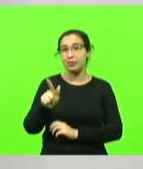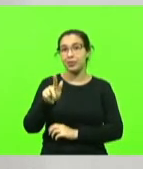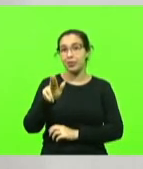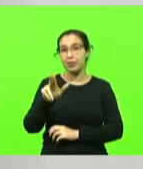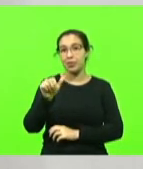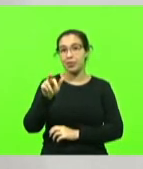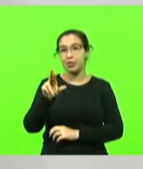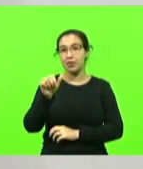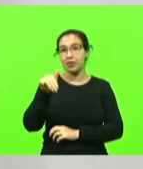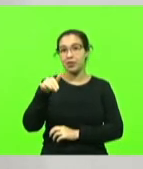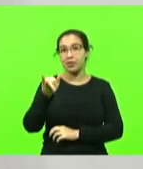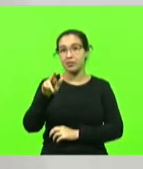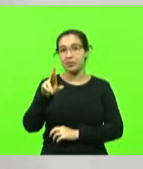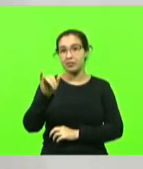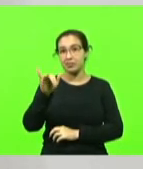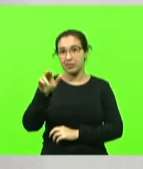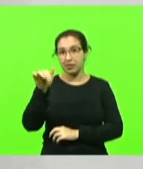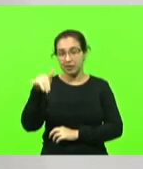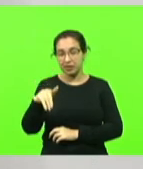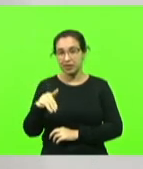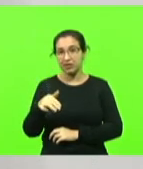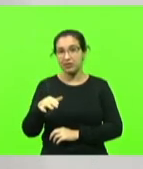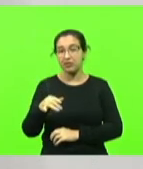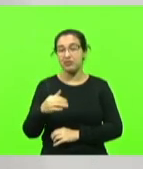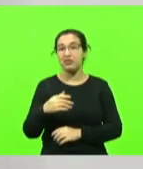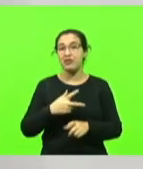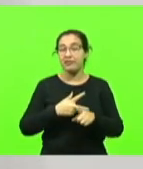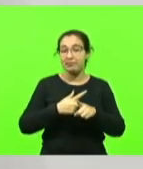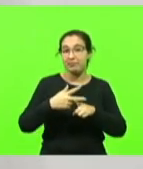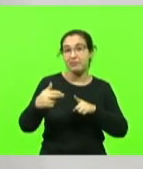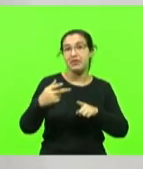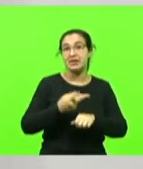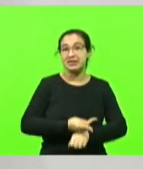canto, mostrando o valor do cidadão catarinense.